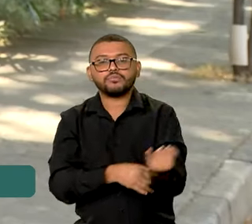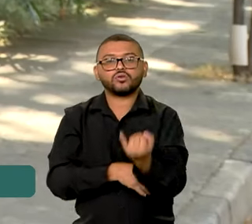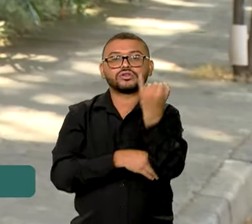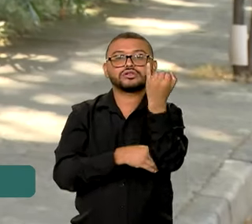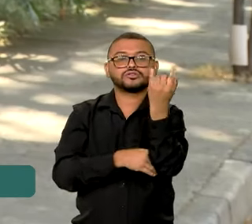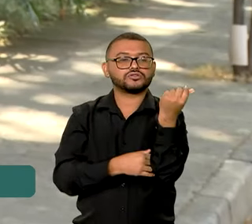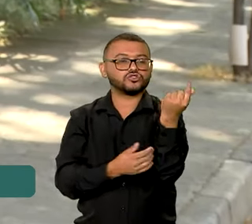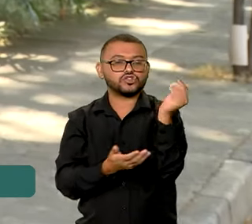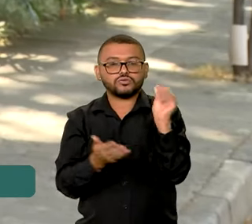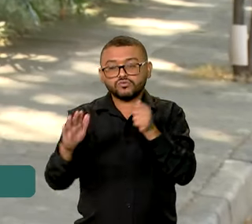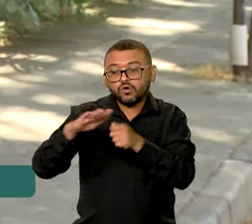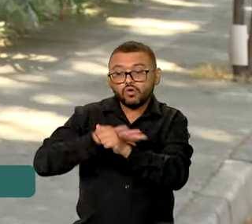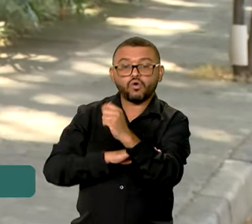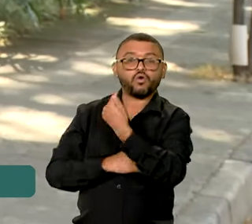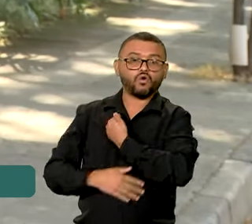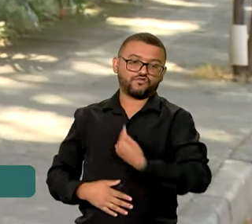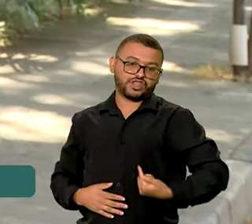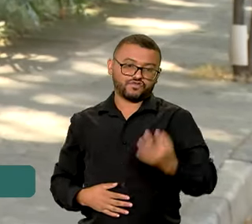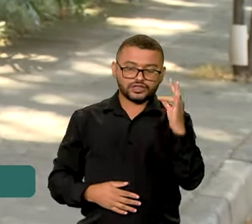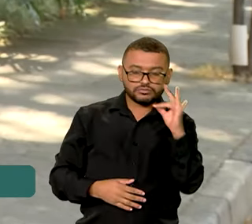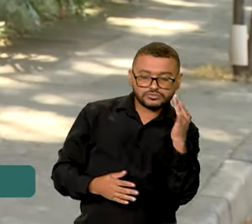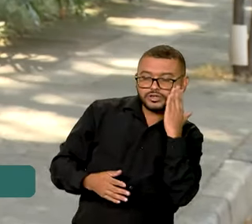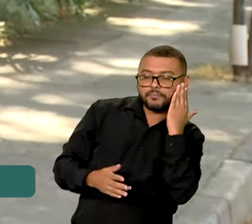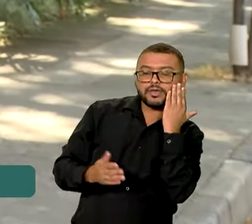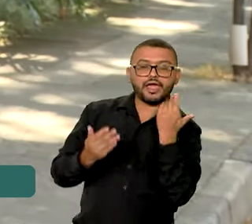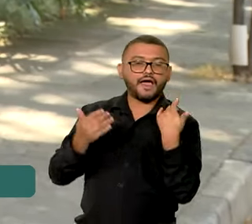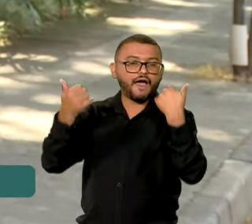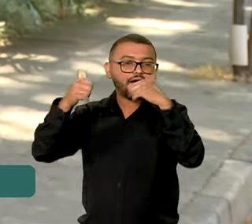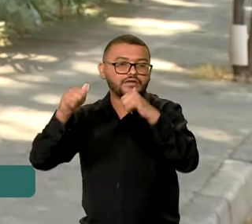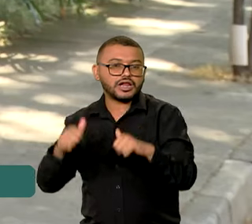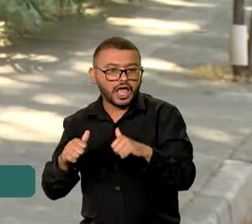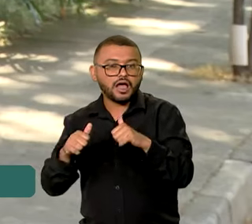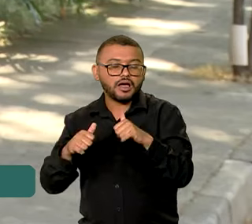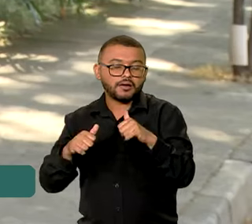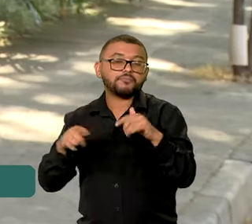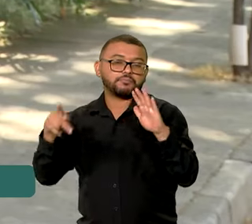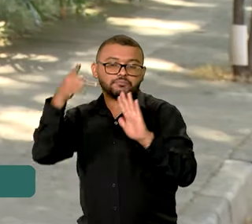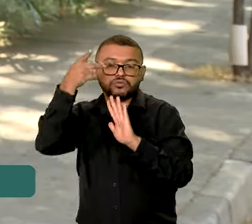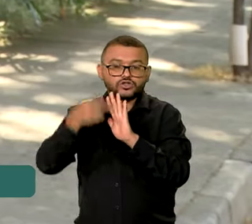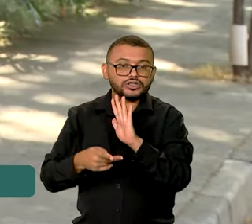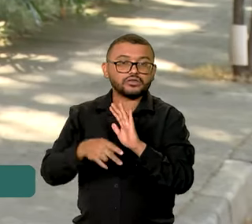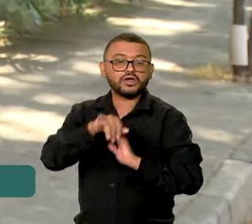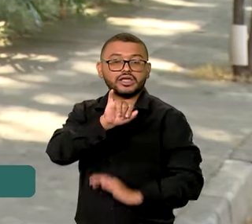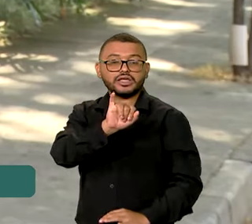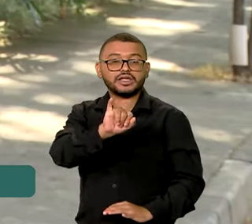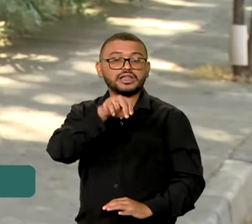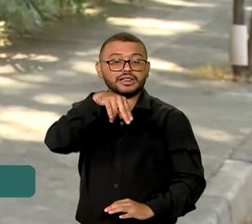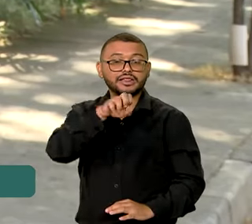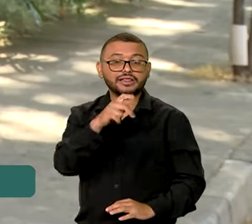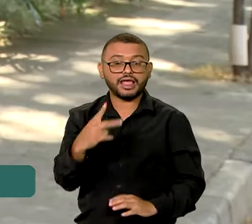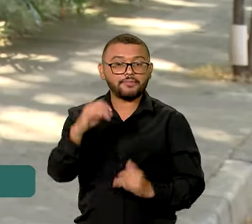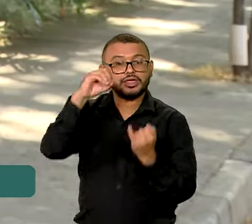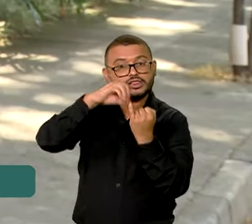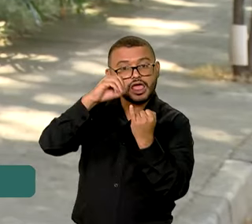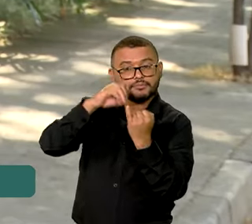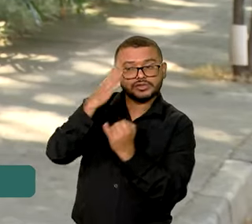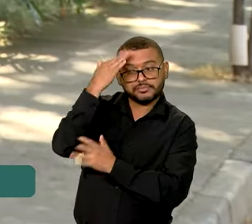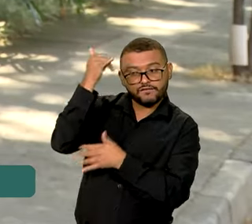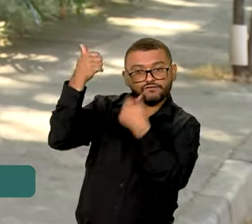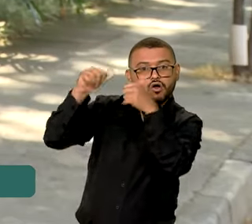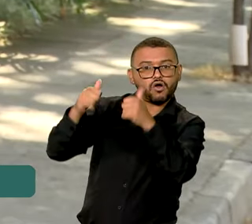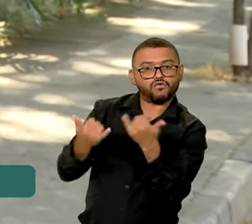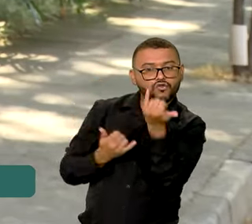repasse de recursos do governo federal e também para o planejamento do INEP. Além disso, essas